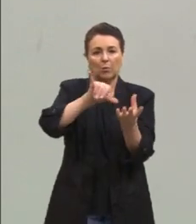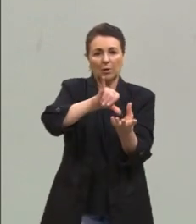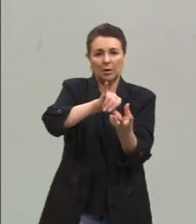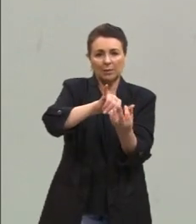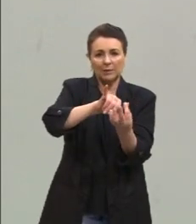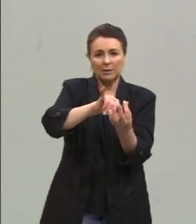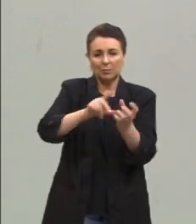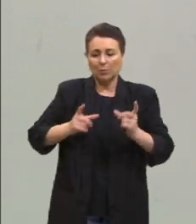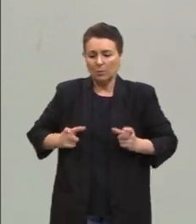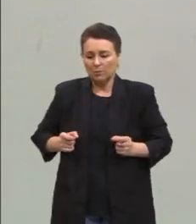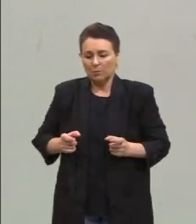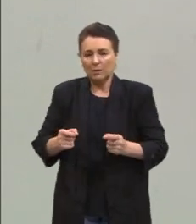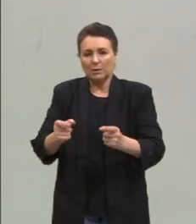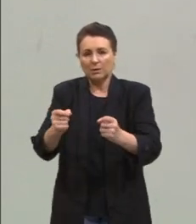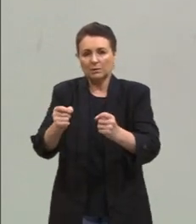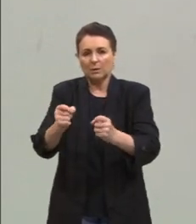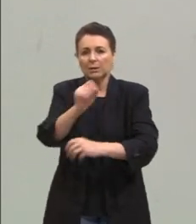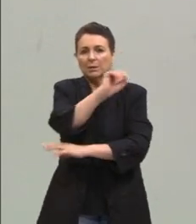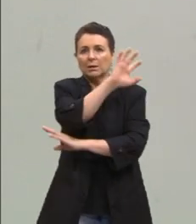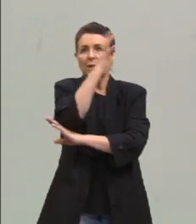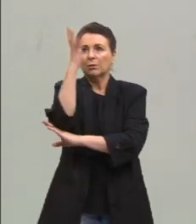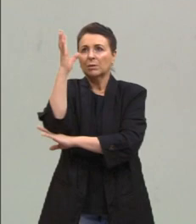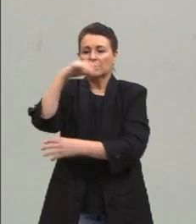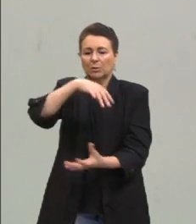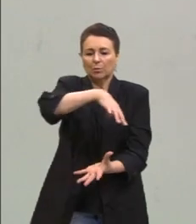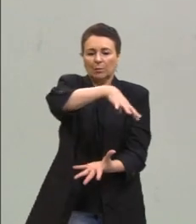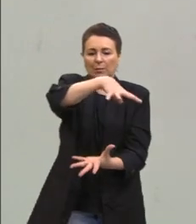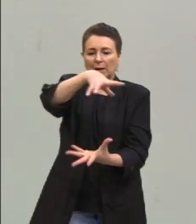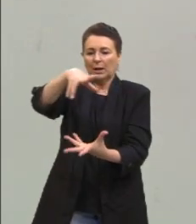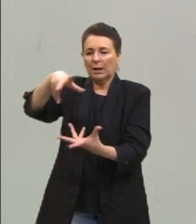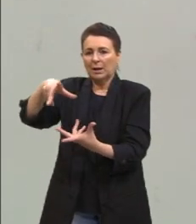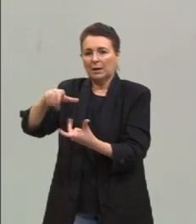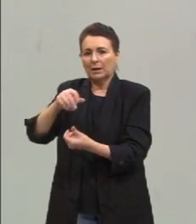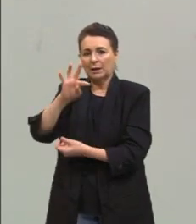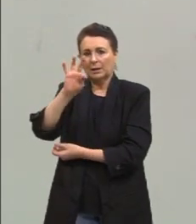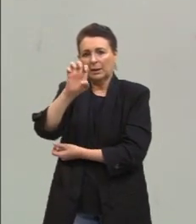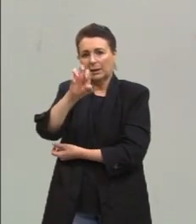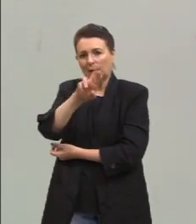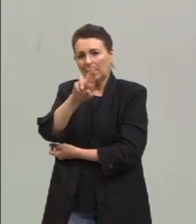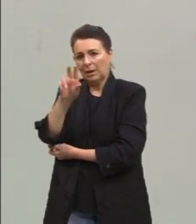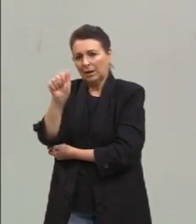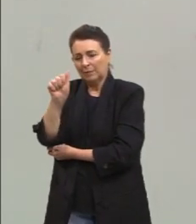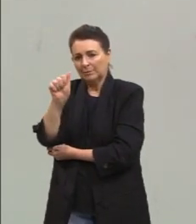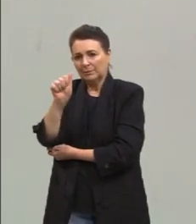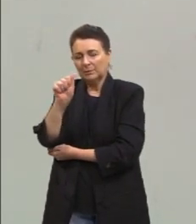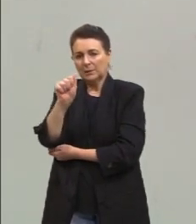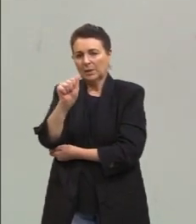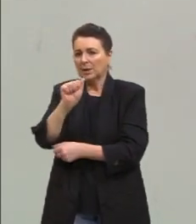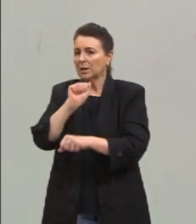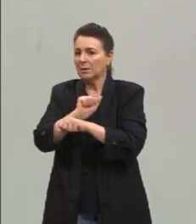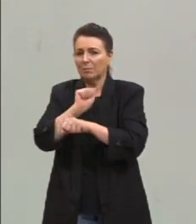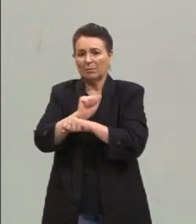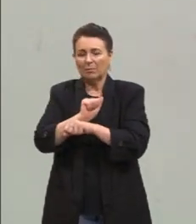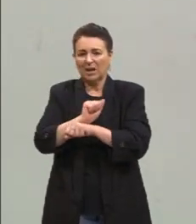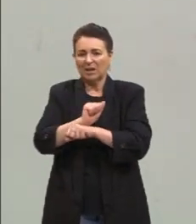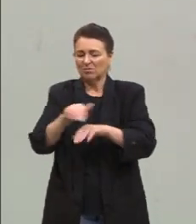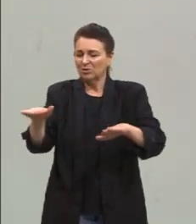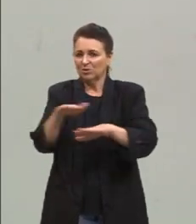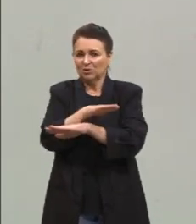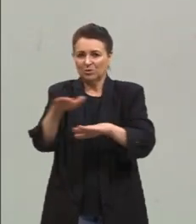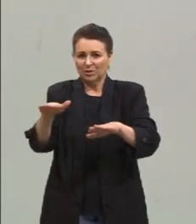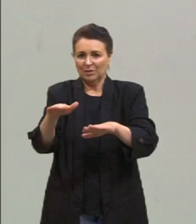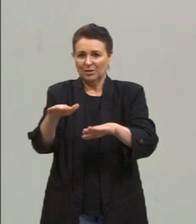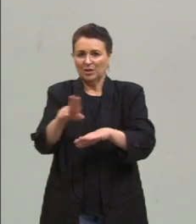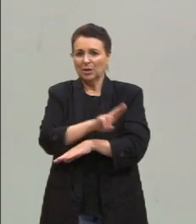natureza, um câncer do planeta Terra, que não para de destruir em nome desse lucro. Então, esse pensamento marxista vai